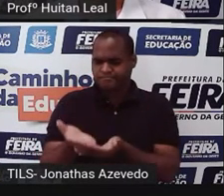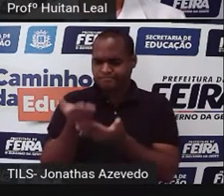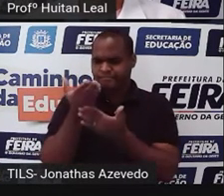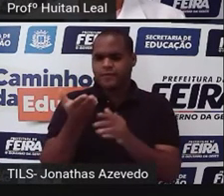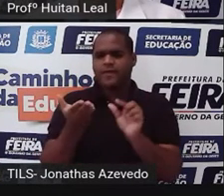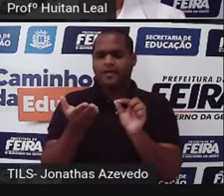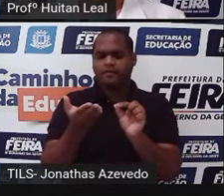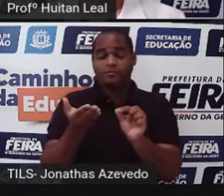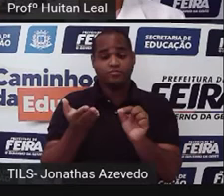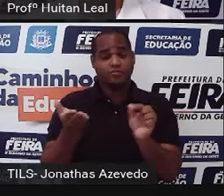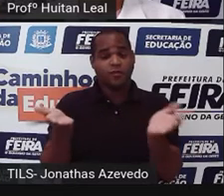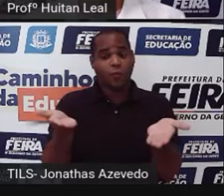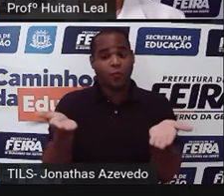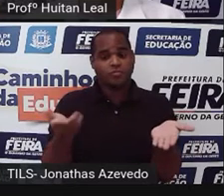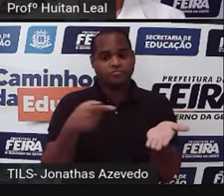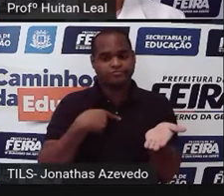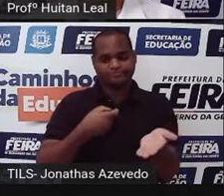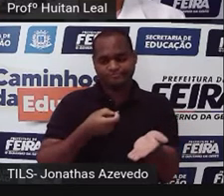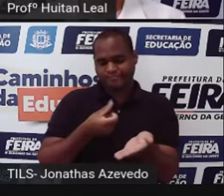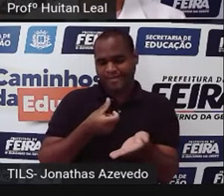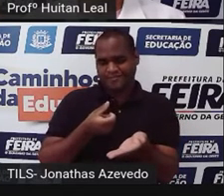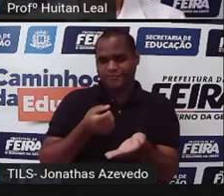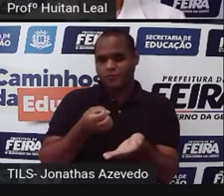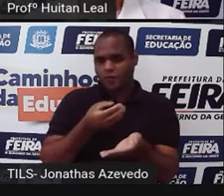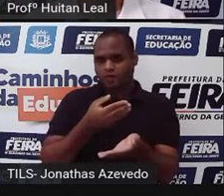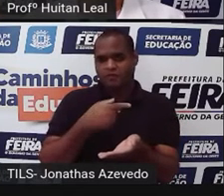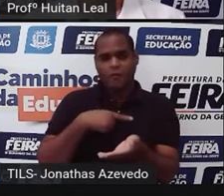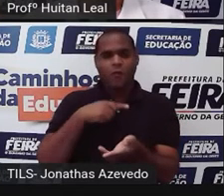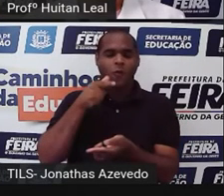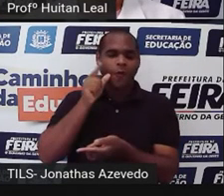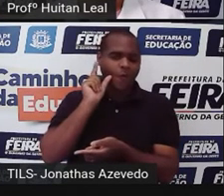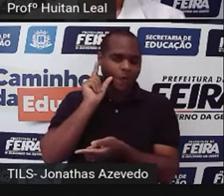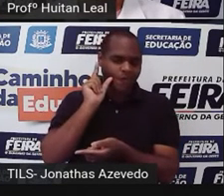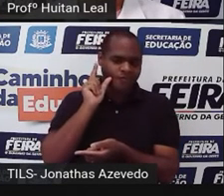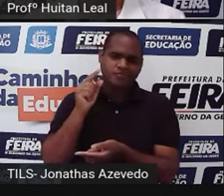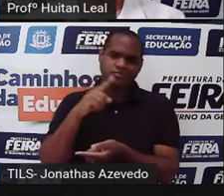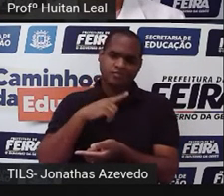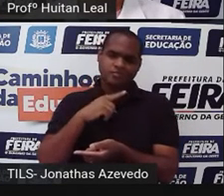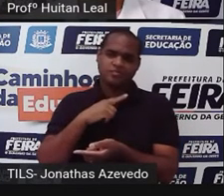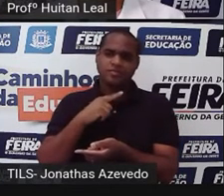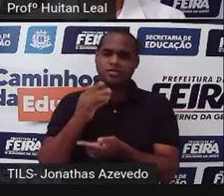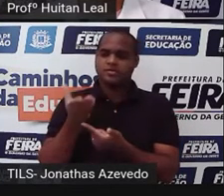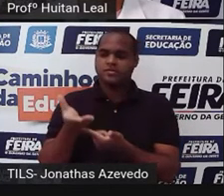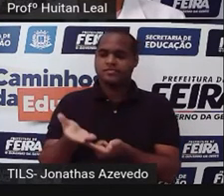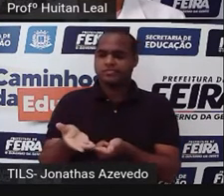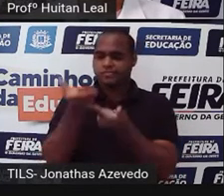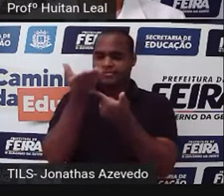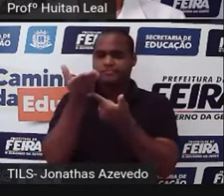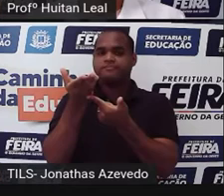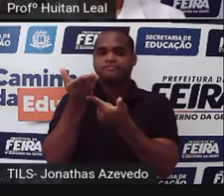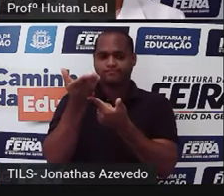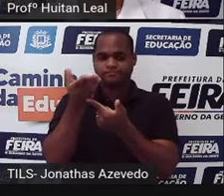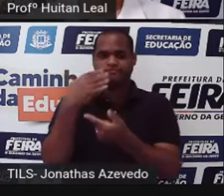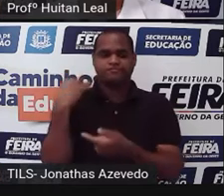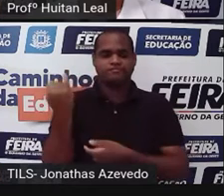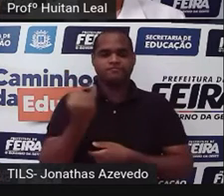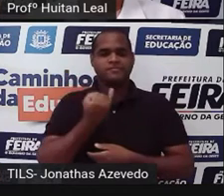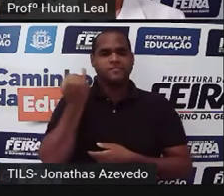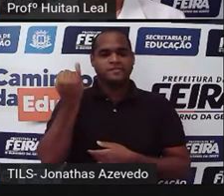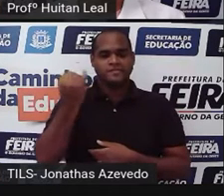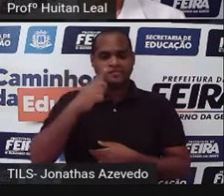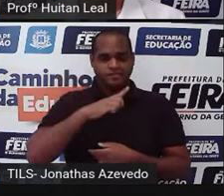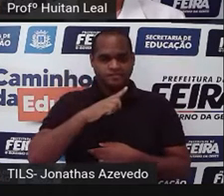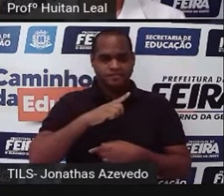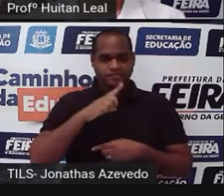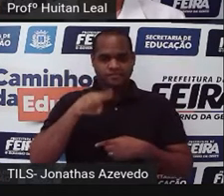exemplo, hoje, algo recente, ou ontem, também algo recente. Irrelevantes têm a ver com a importância. Mas, infelizmente,